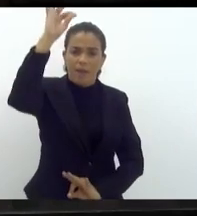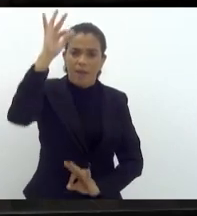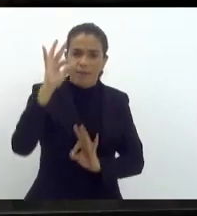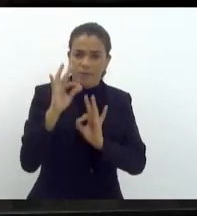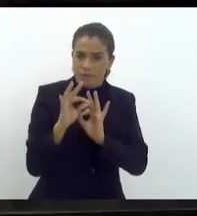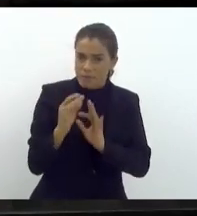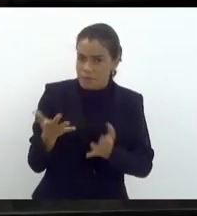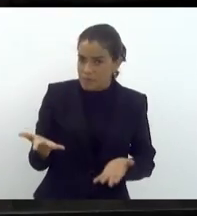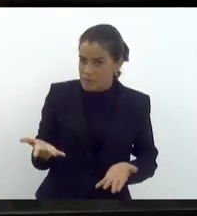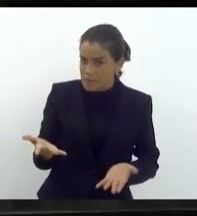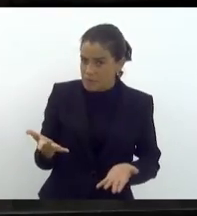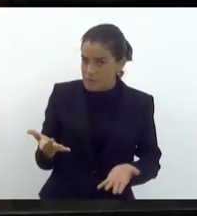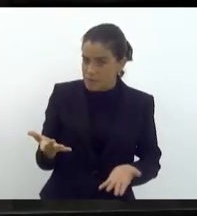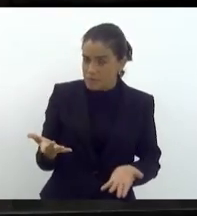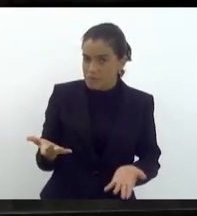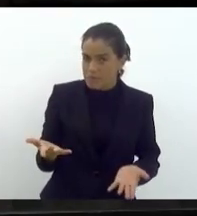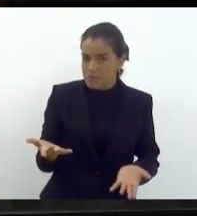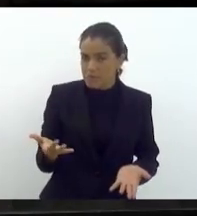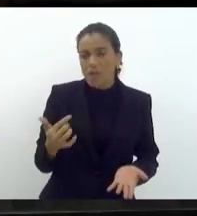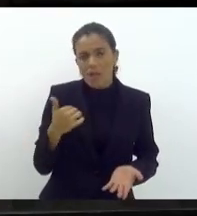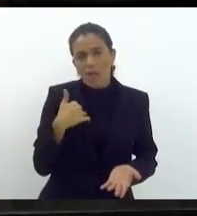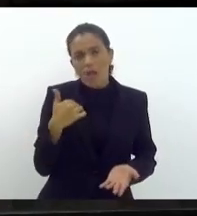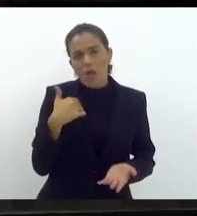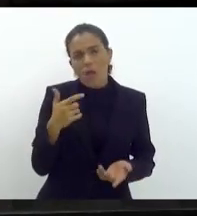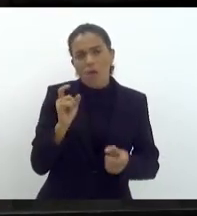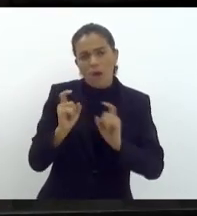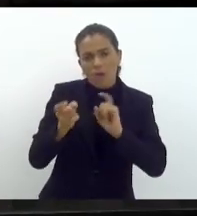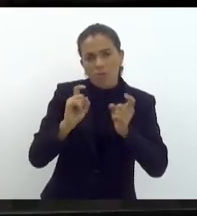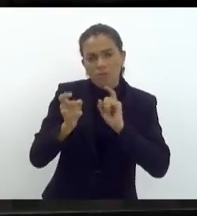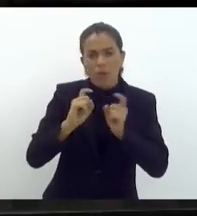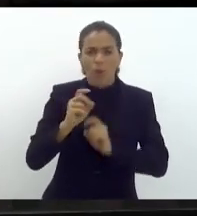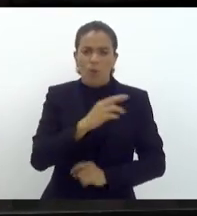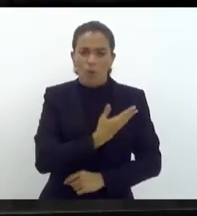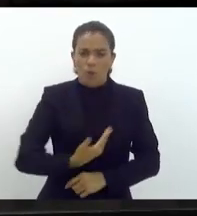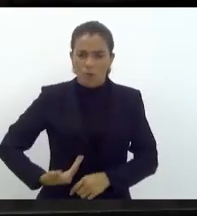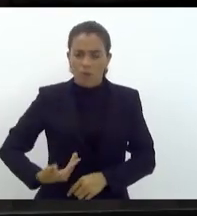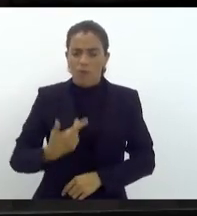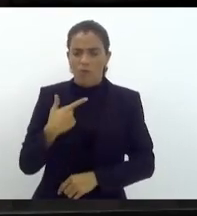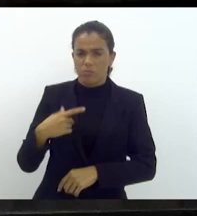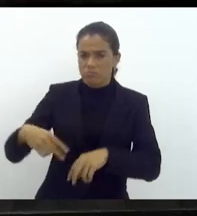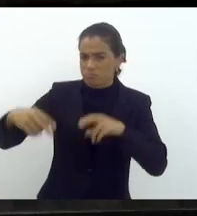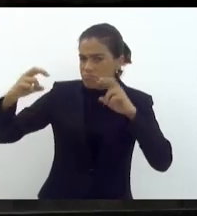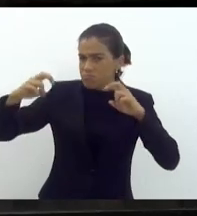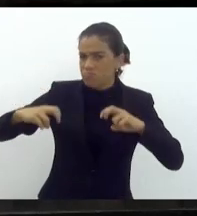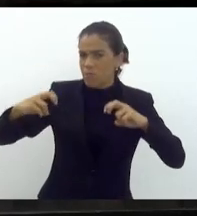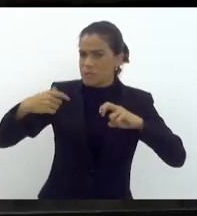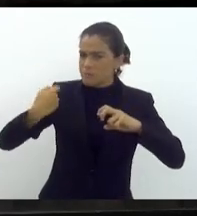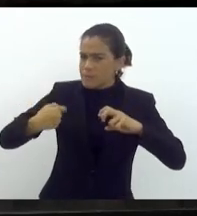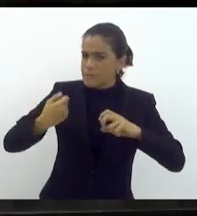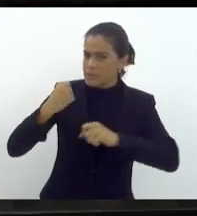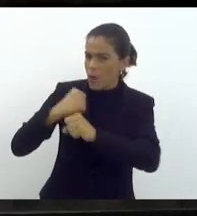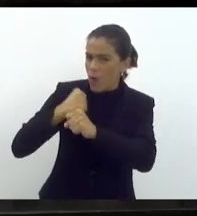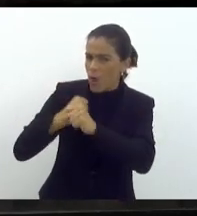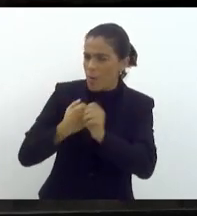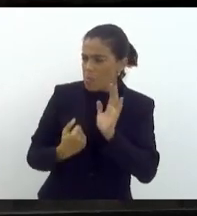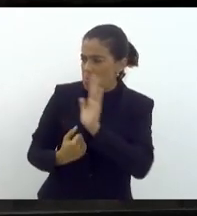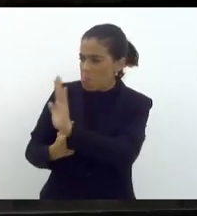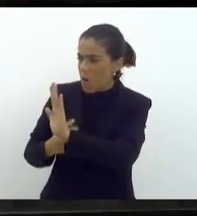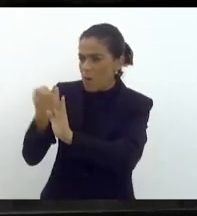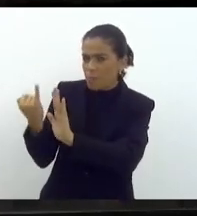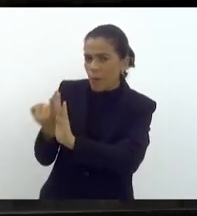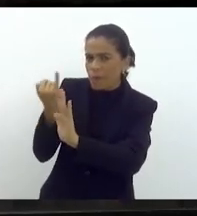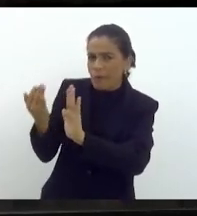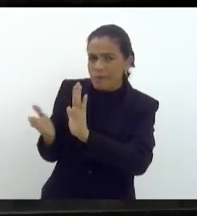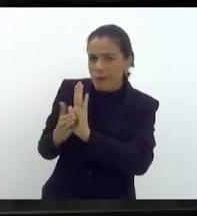a muito tempo, e eu tive uma reunião com o governador Cláudio Castro, falei que a gente precisava dar andamento nessa obra, mostrei para ele a importância,